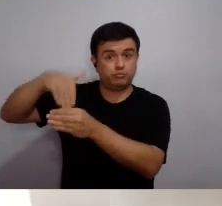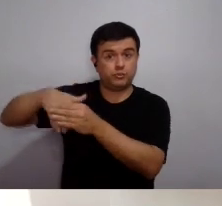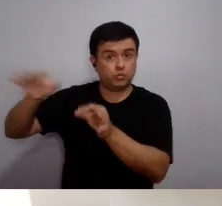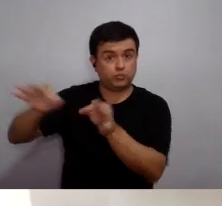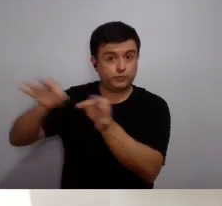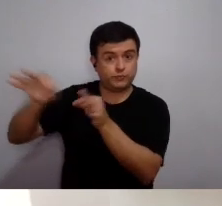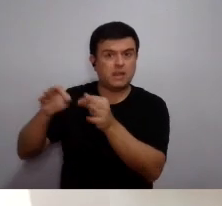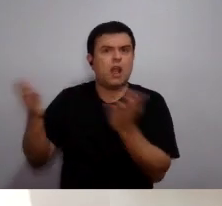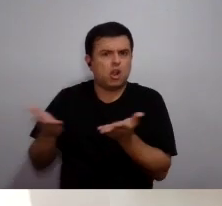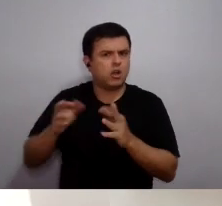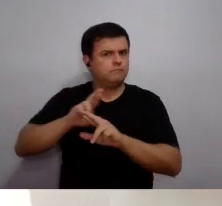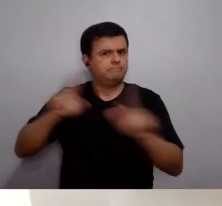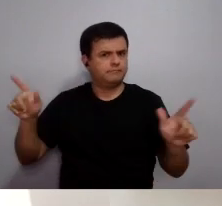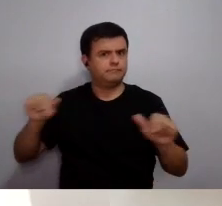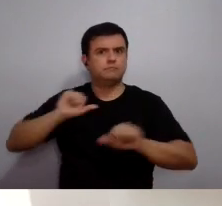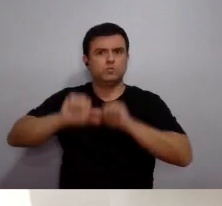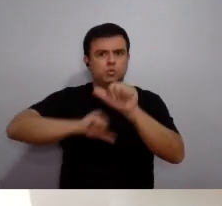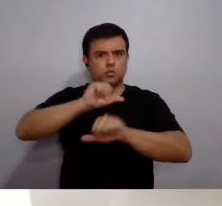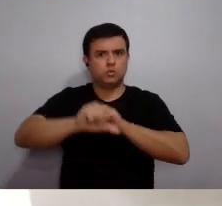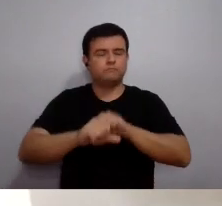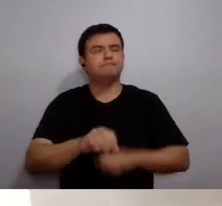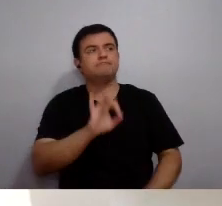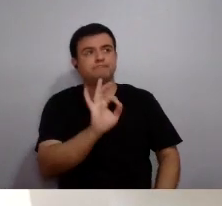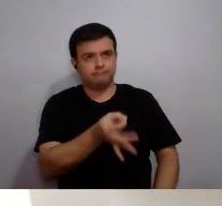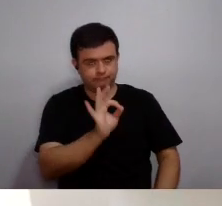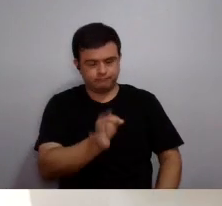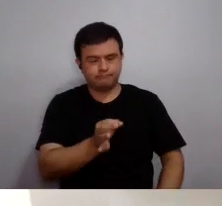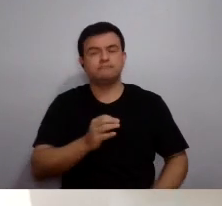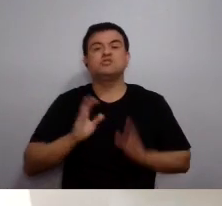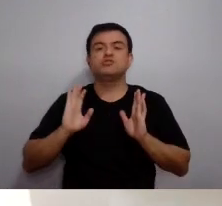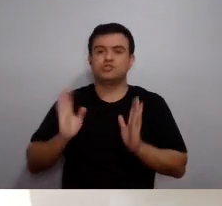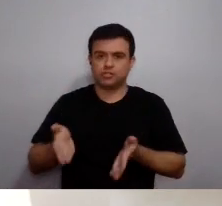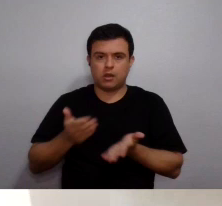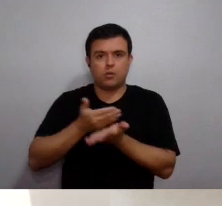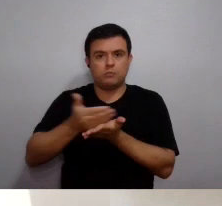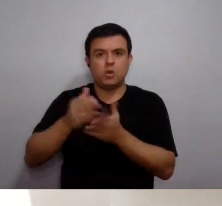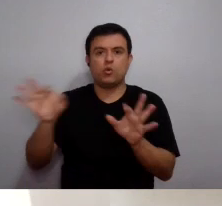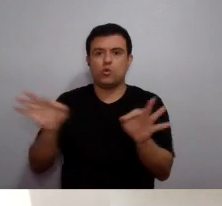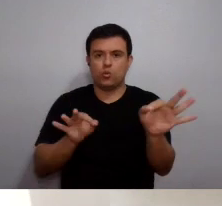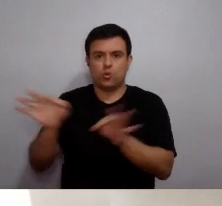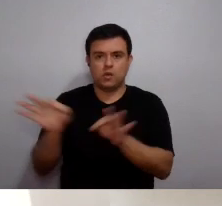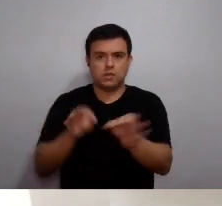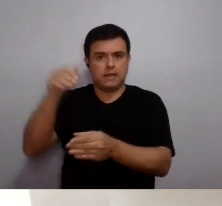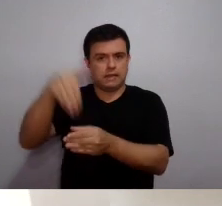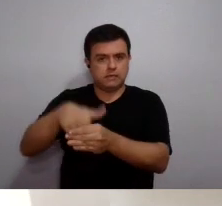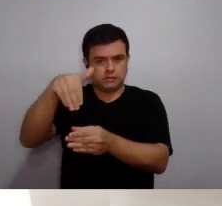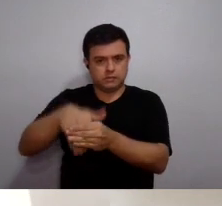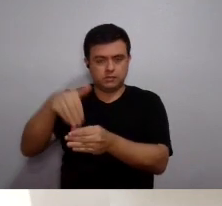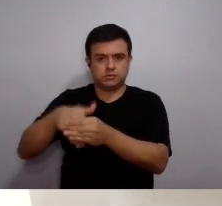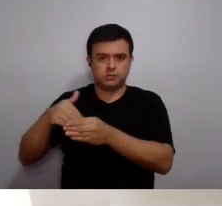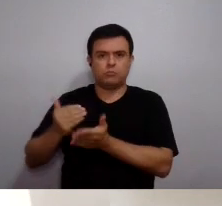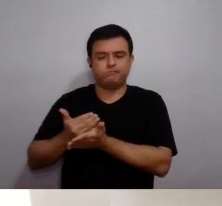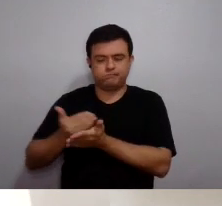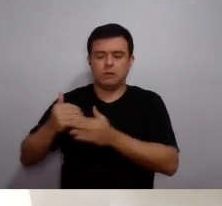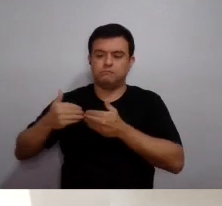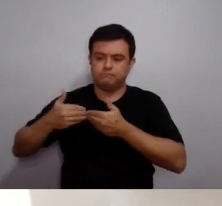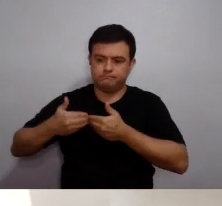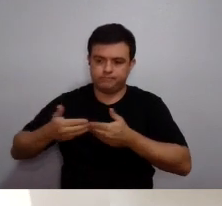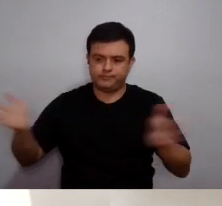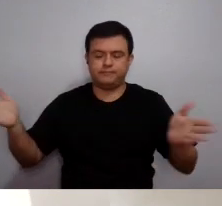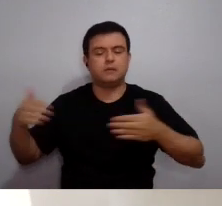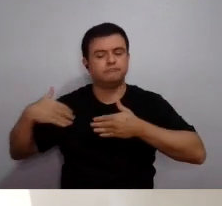e agora vai ser tudo diferente, né? Exatamente. Nós tínhamos o processo iniciado